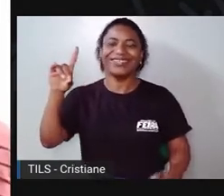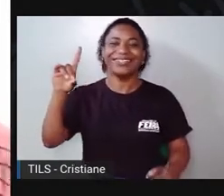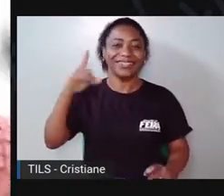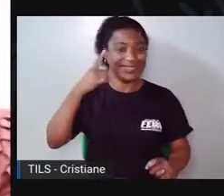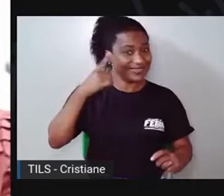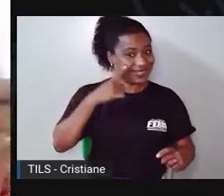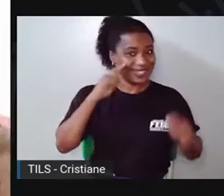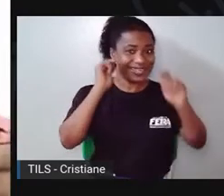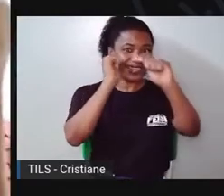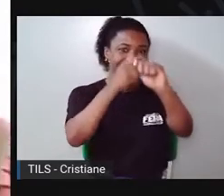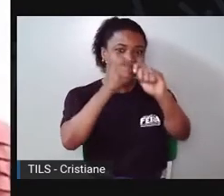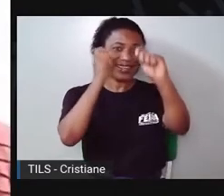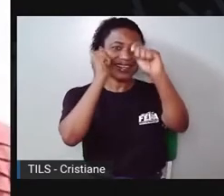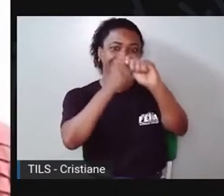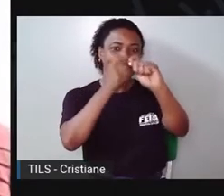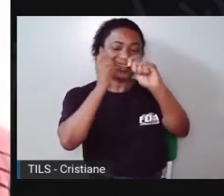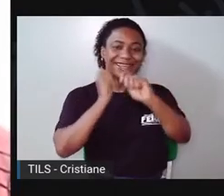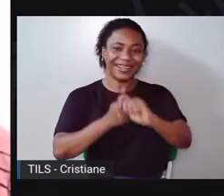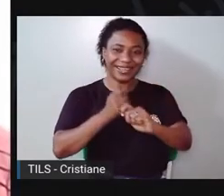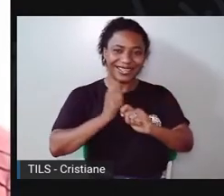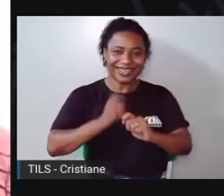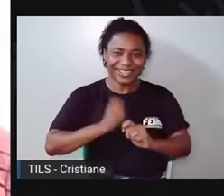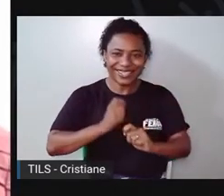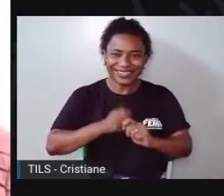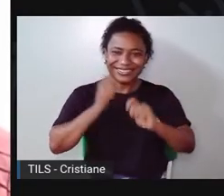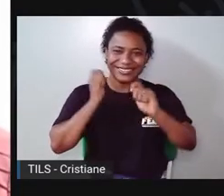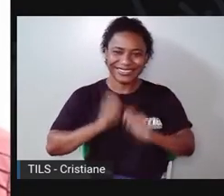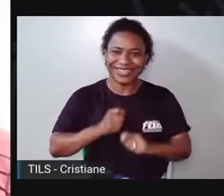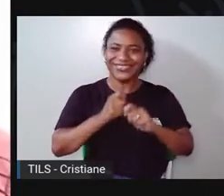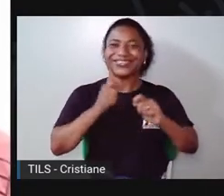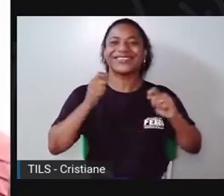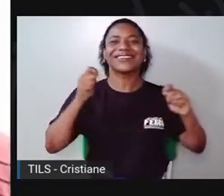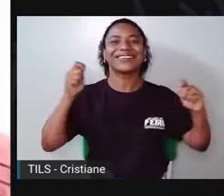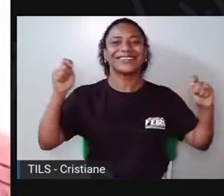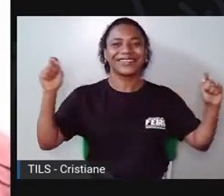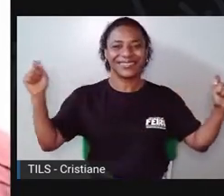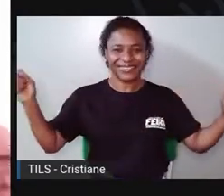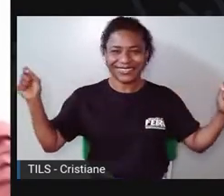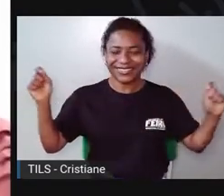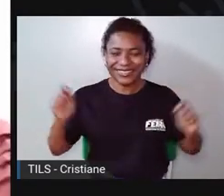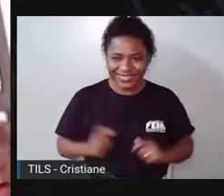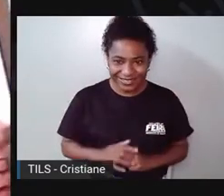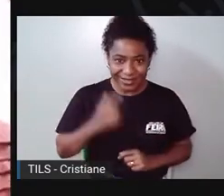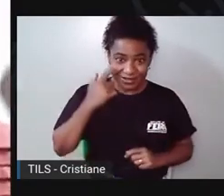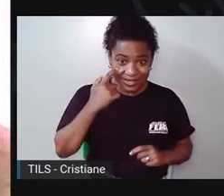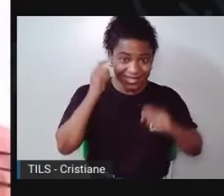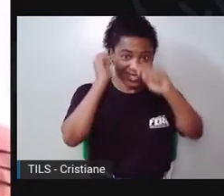Cantando De novo